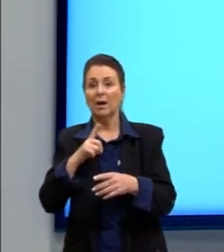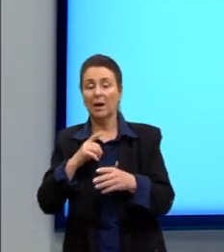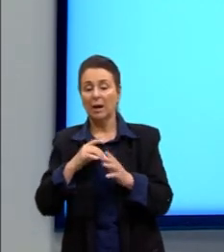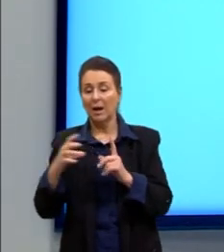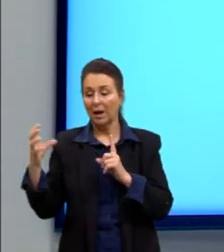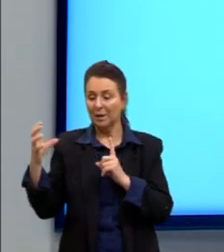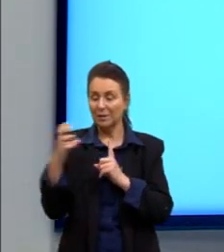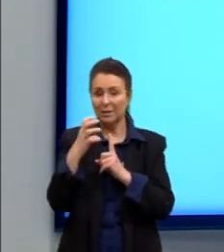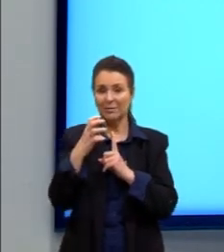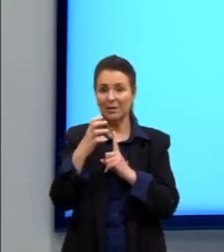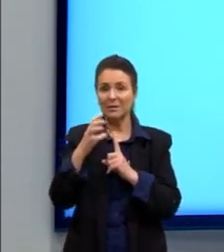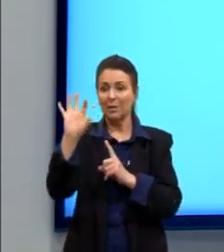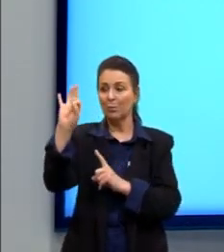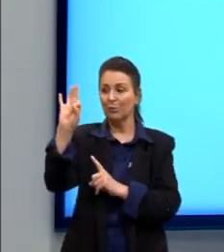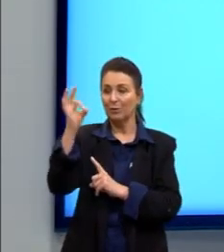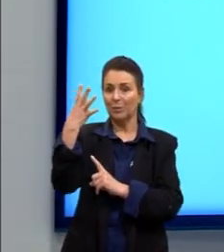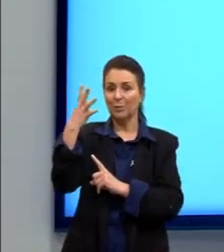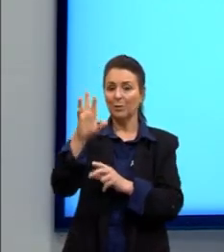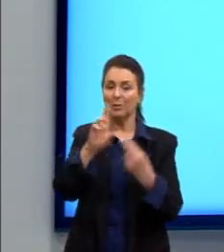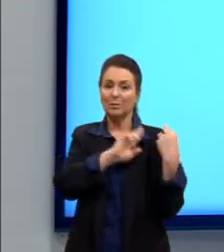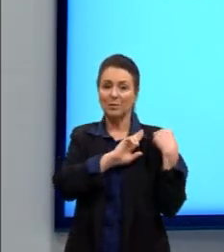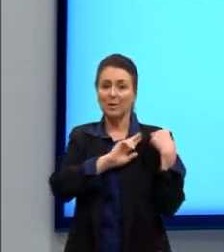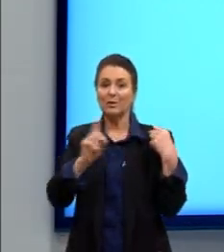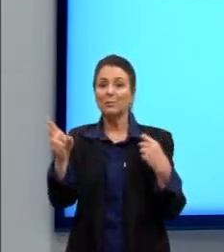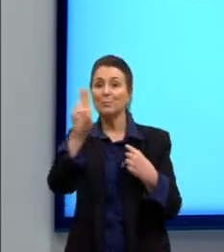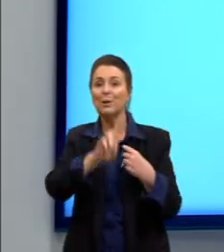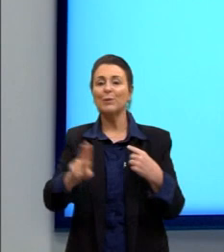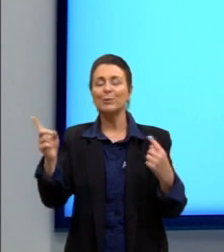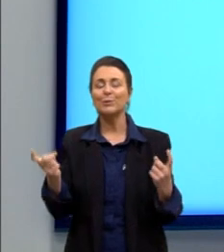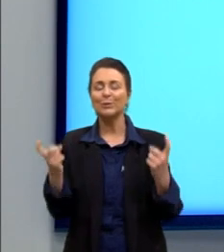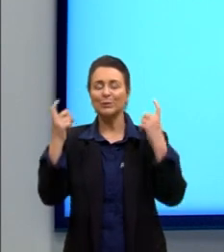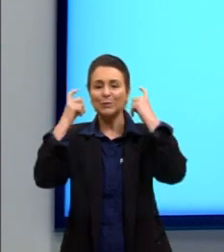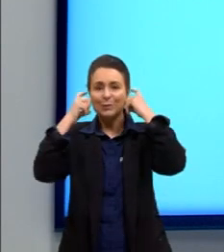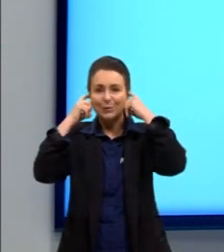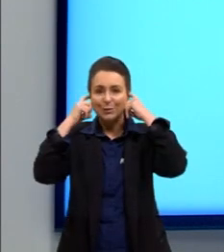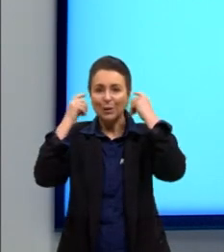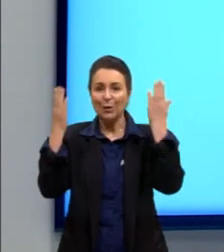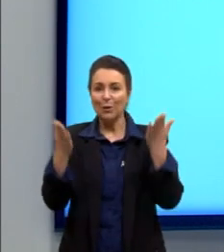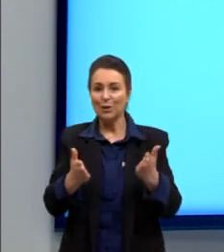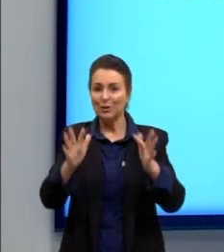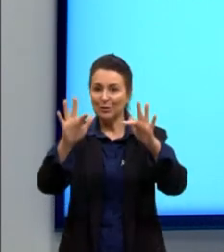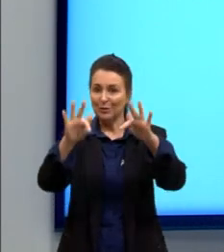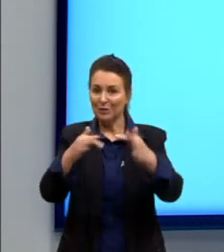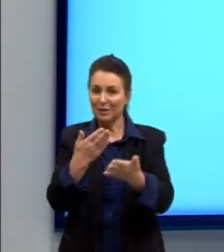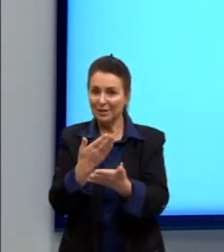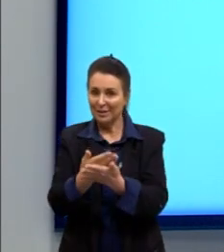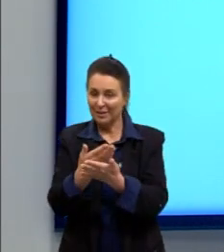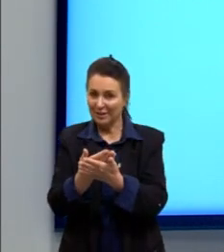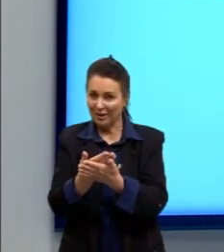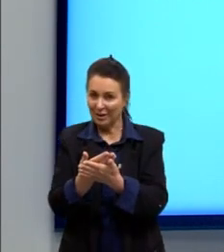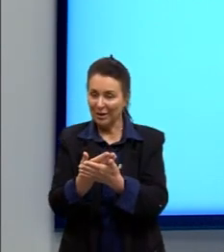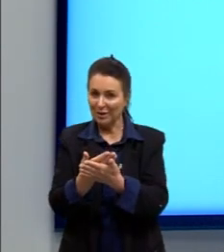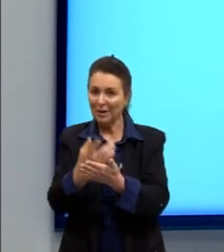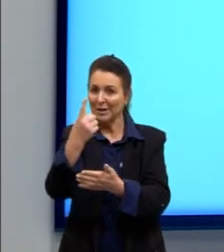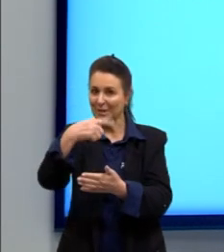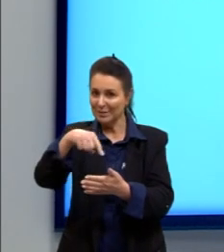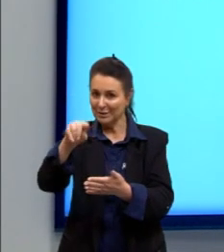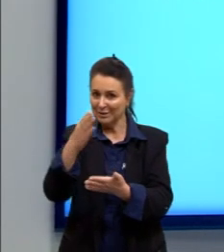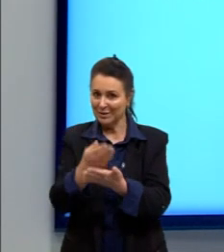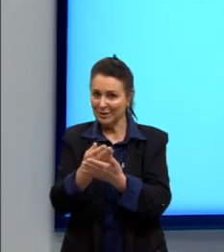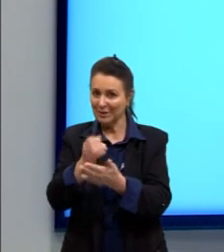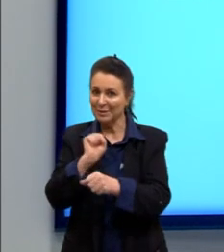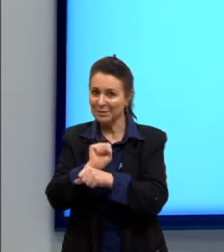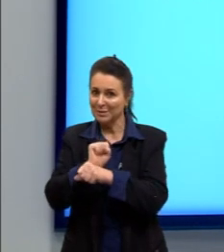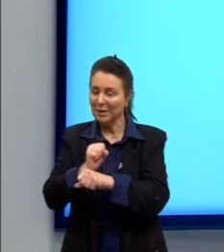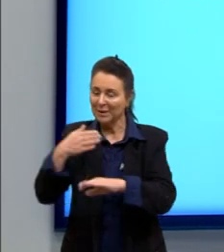fenômeno que é responsável por esse fone de ouvido certo pessoal? por hoje a gente fica por aqui espero vocês nas próximas aulas e